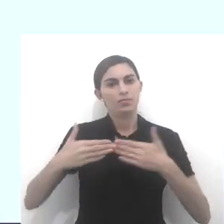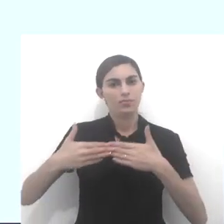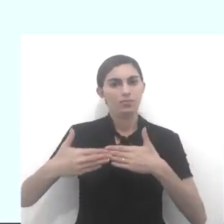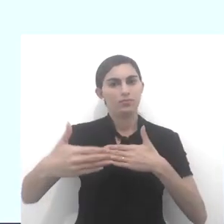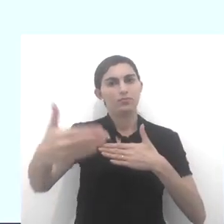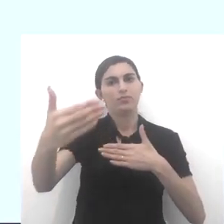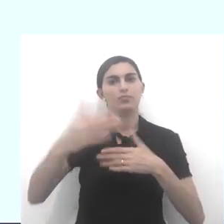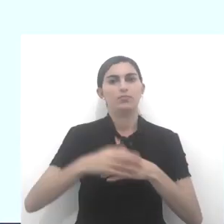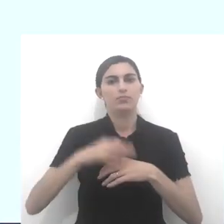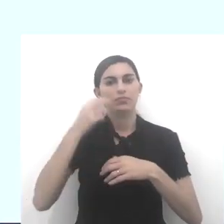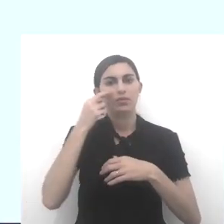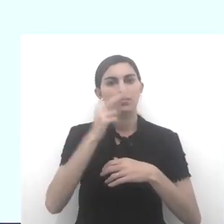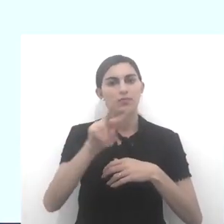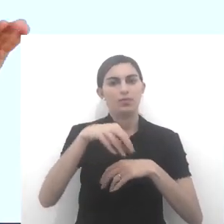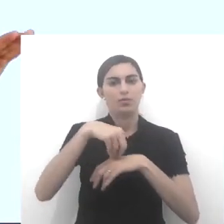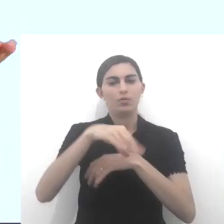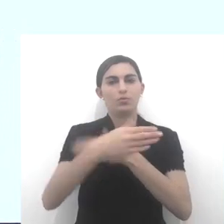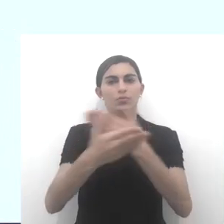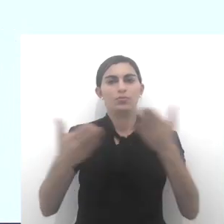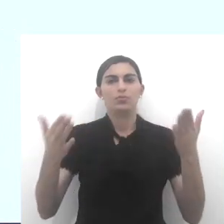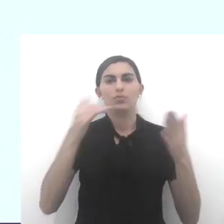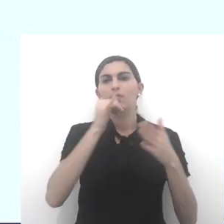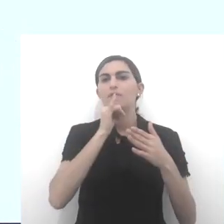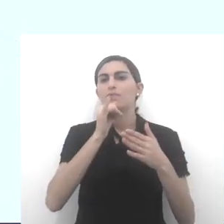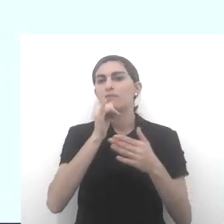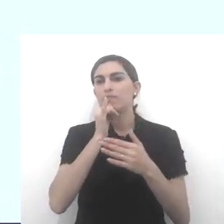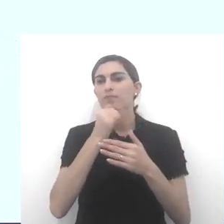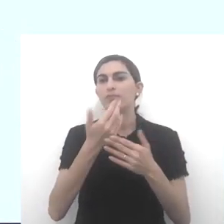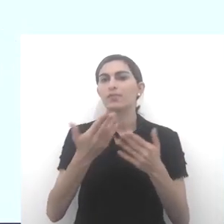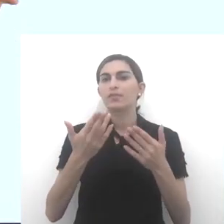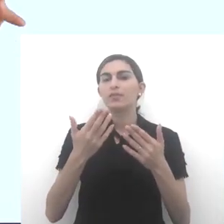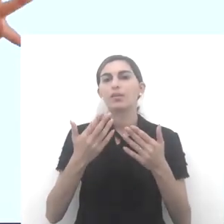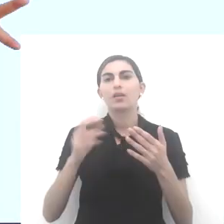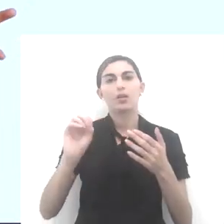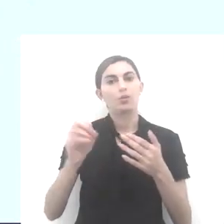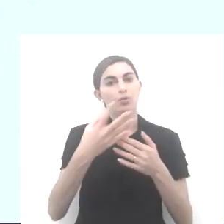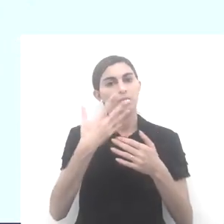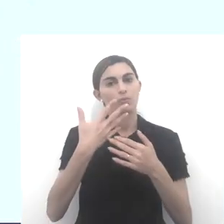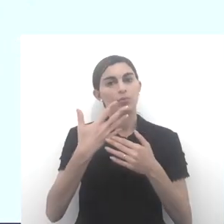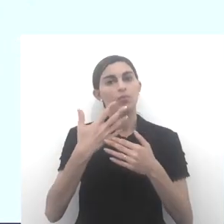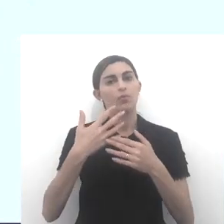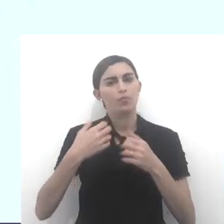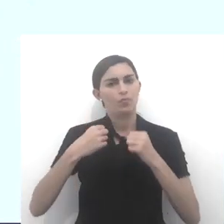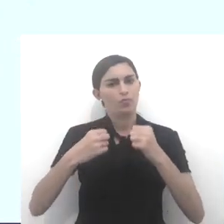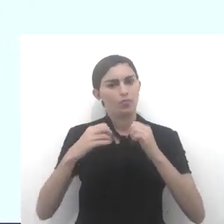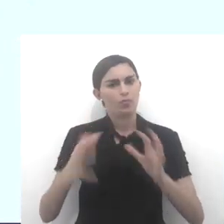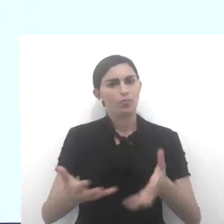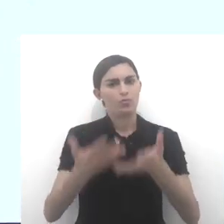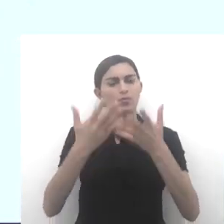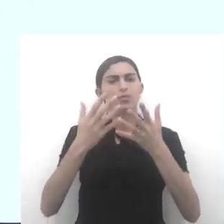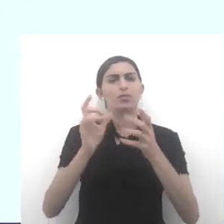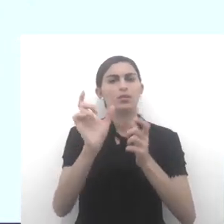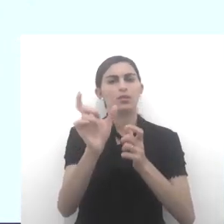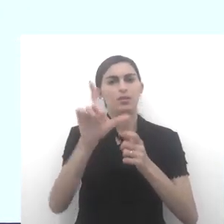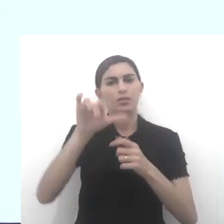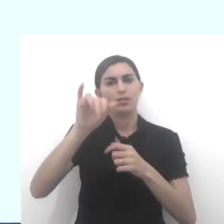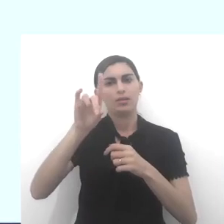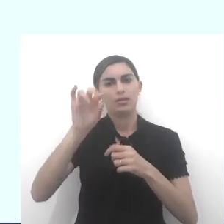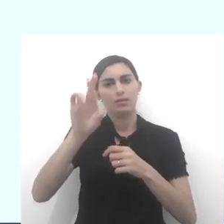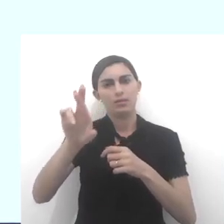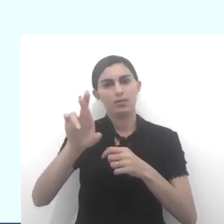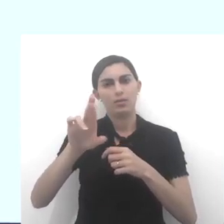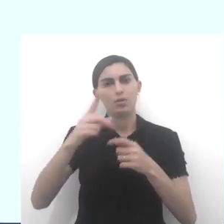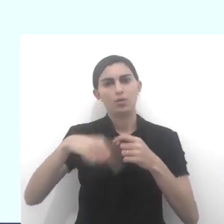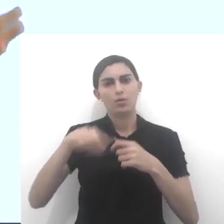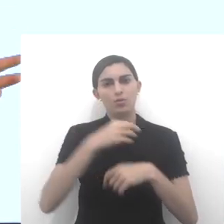adiante aqui. Olha, eu trouxe para vocês um exemplo bem atual da força da palavra do líder.